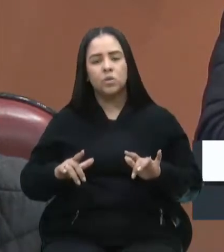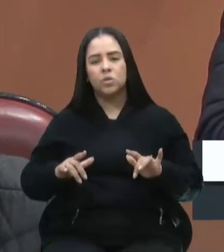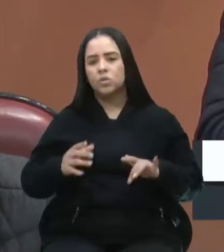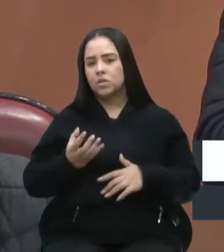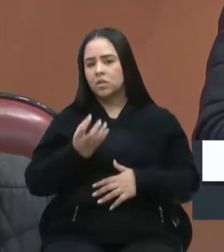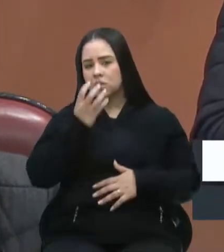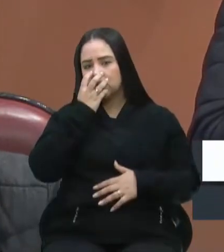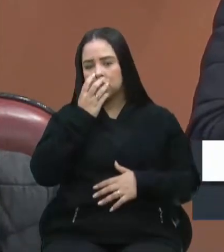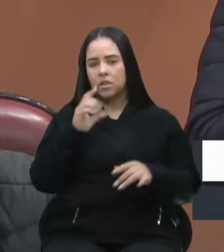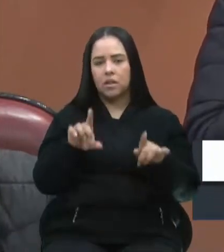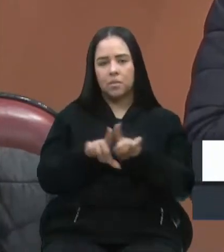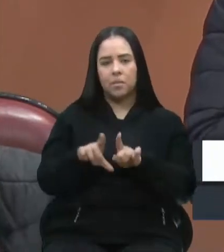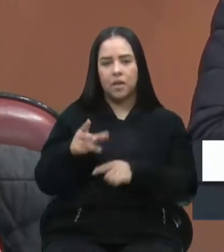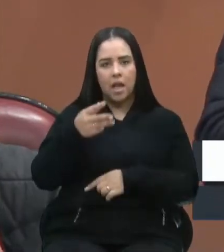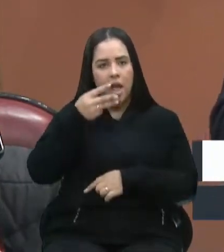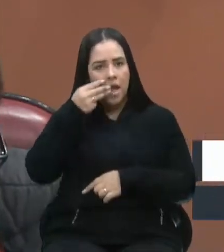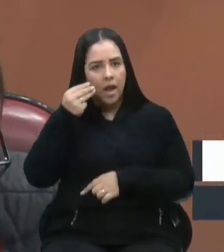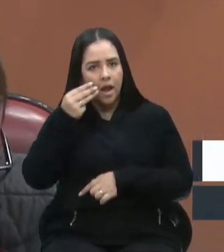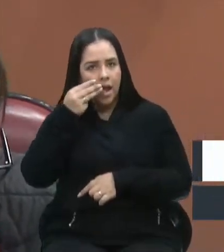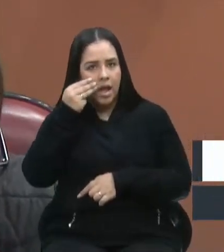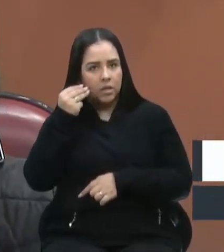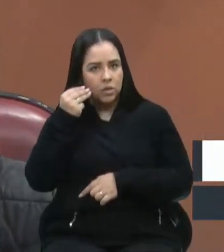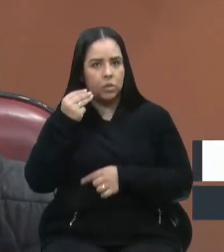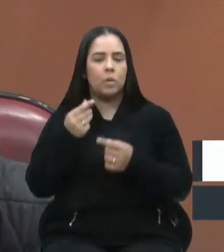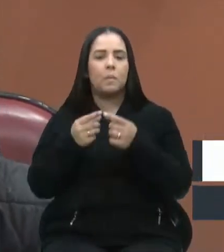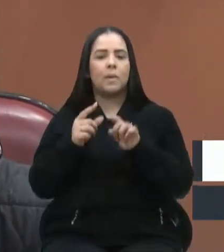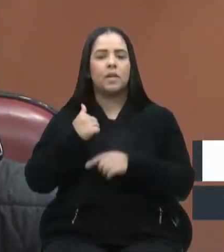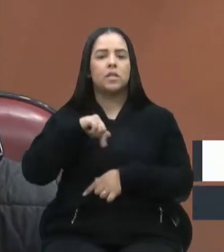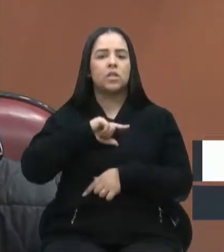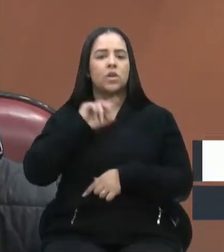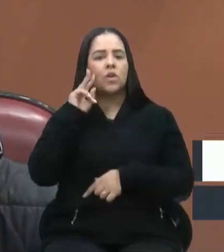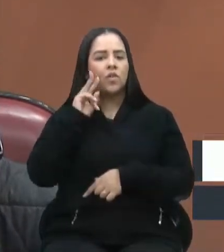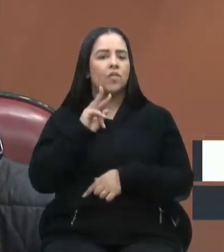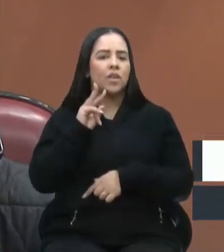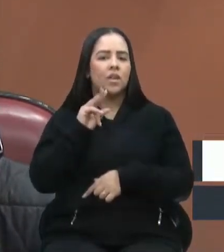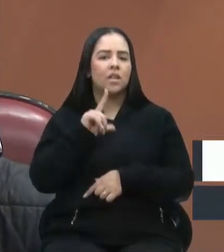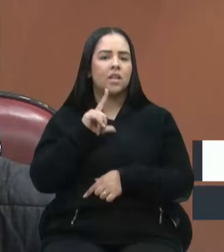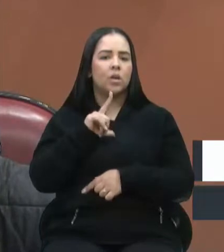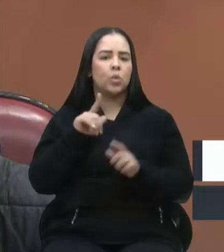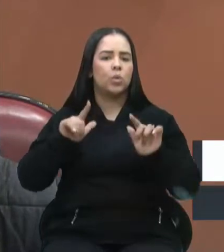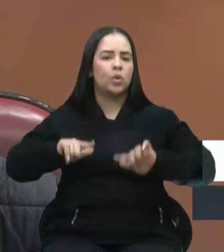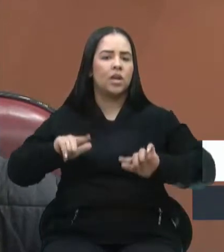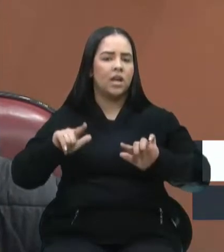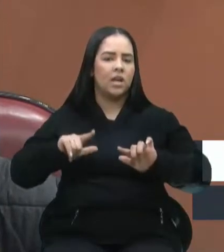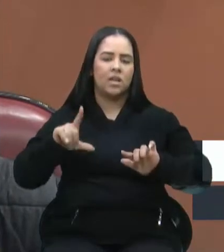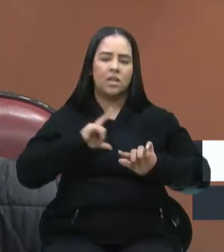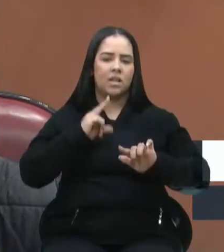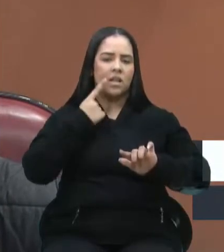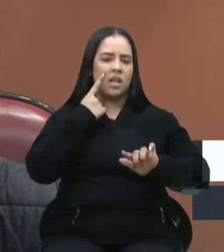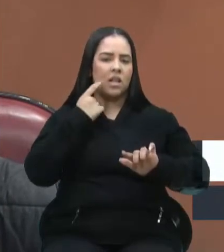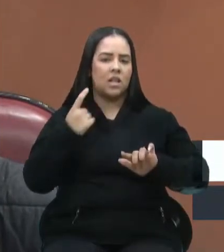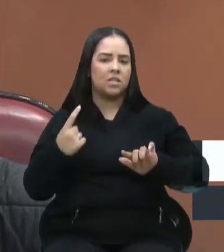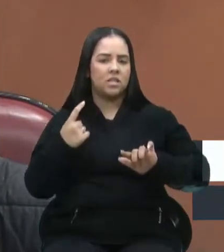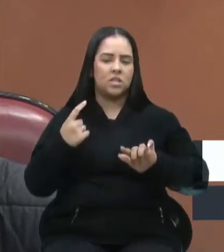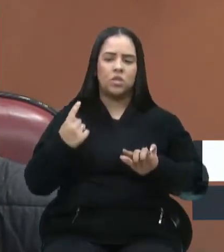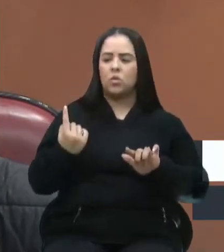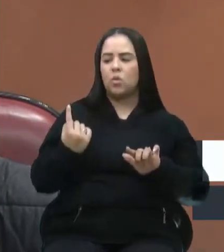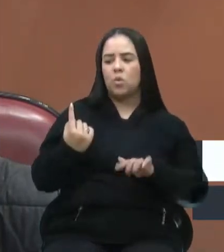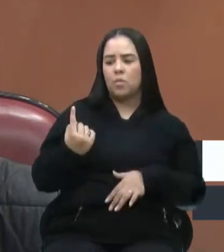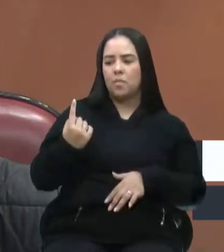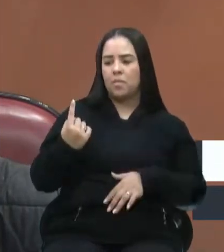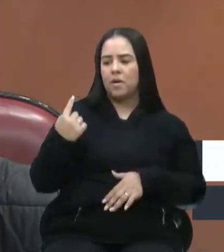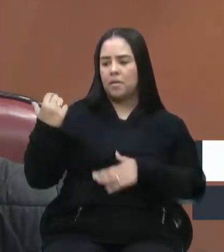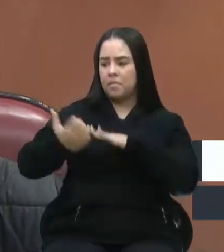gatos hoje lá. Mas a gente pode ver que lá é uma área nobre, onde tem interesse de uma empresa, que precisa